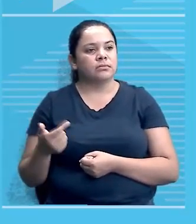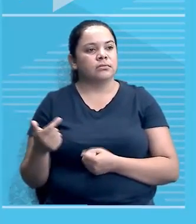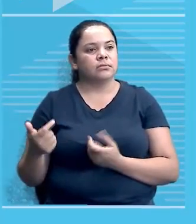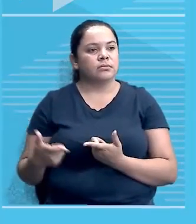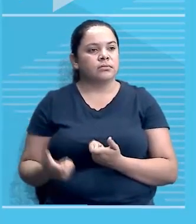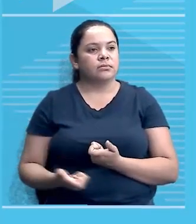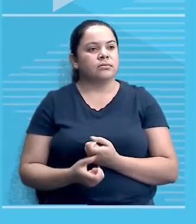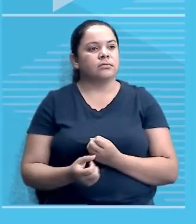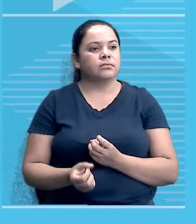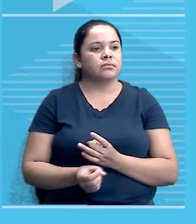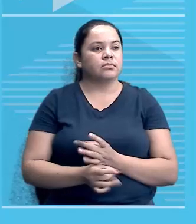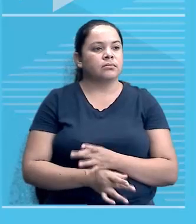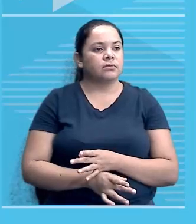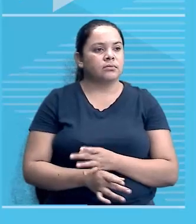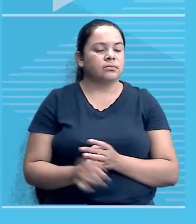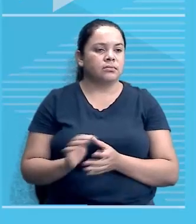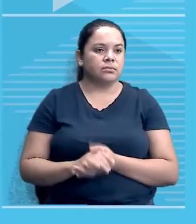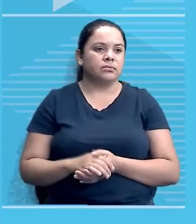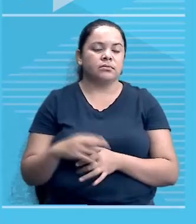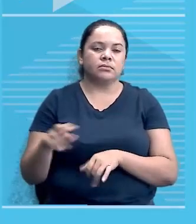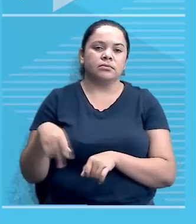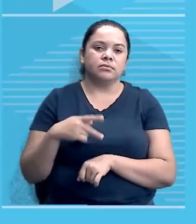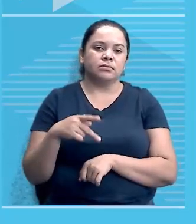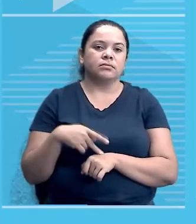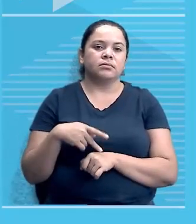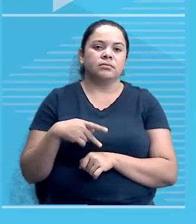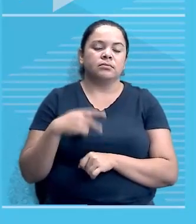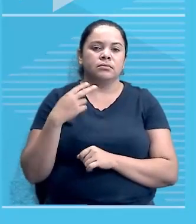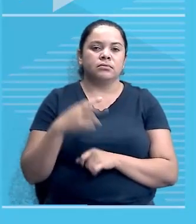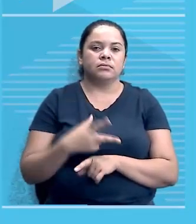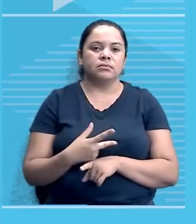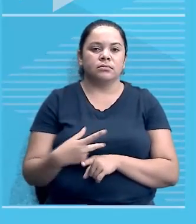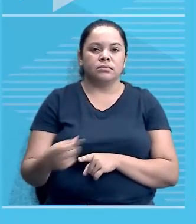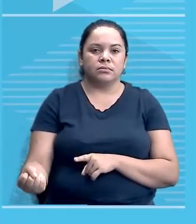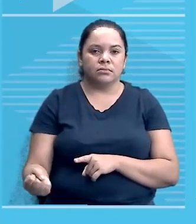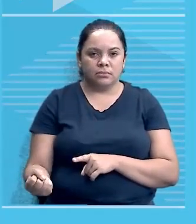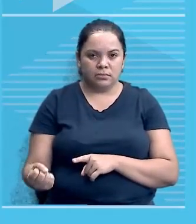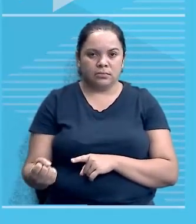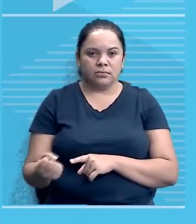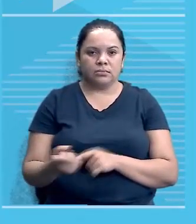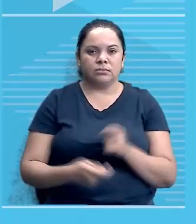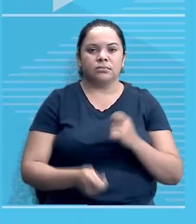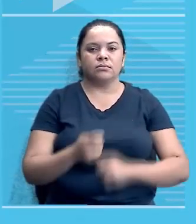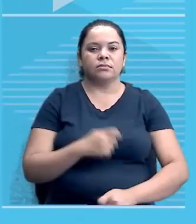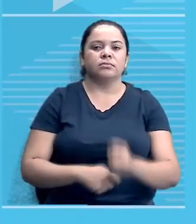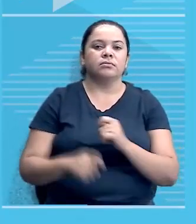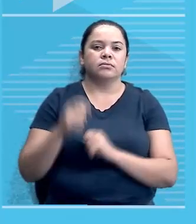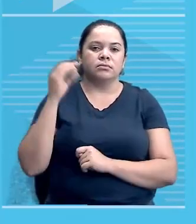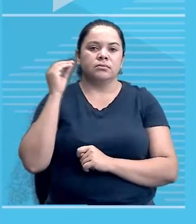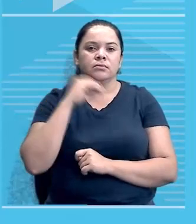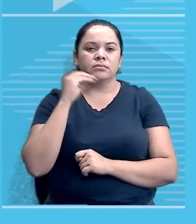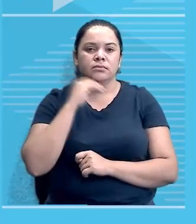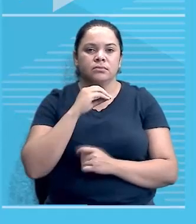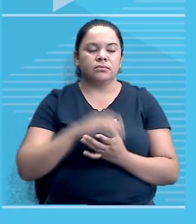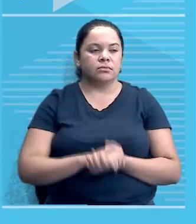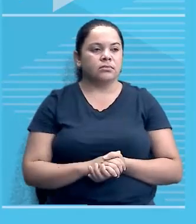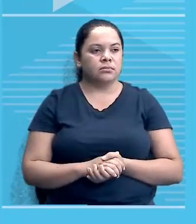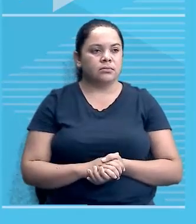elas estão economicamente abaladas, gente. Quem é que vence a Segunda Guerra Mundial? Vence a Inglaterra,